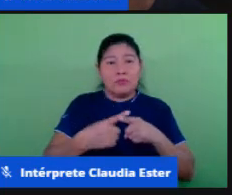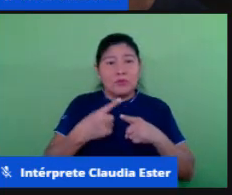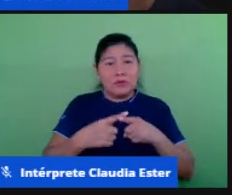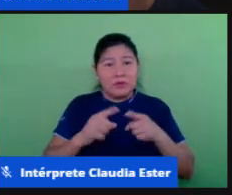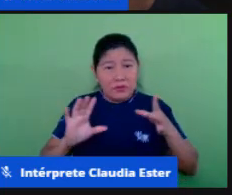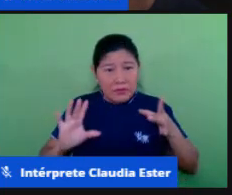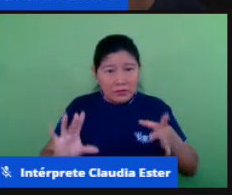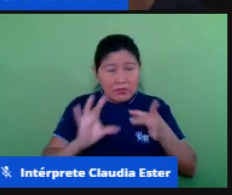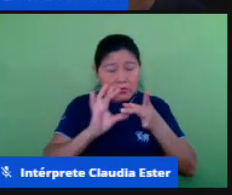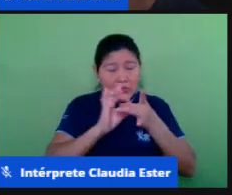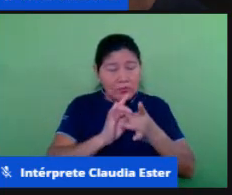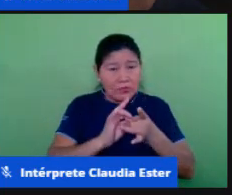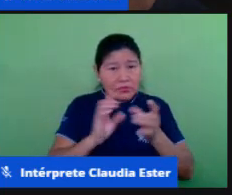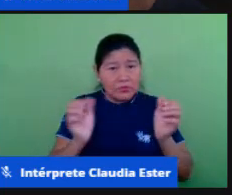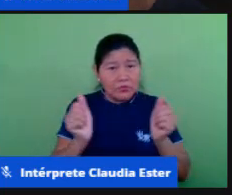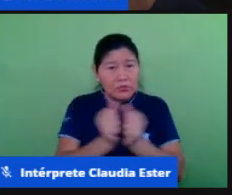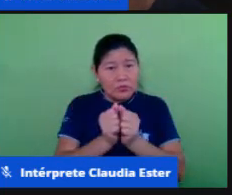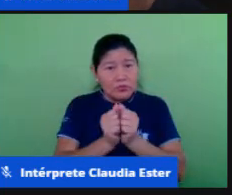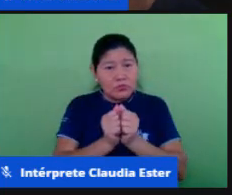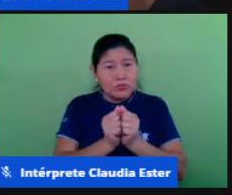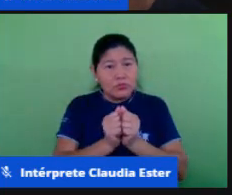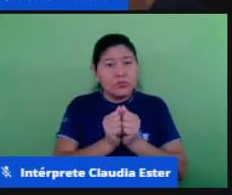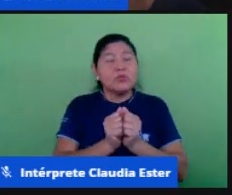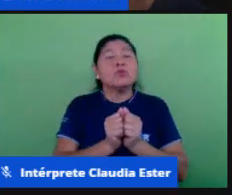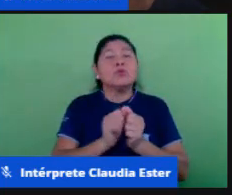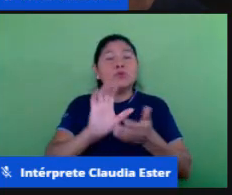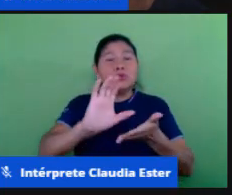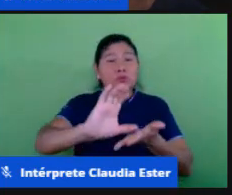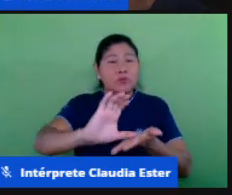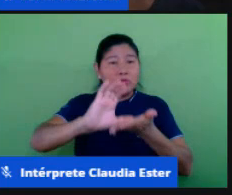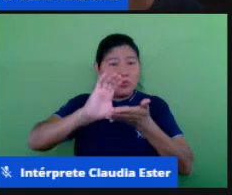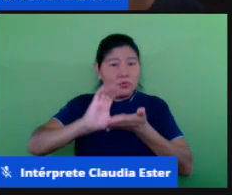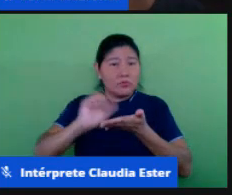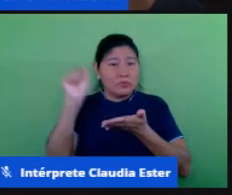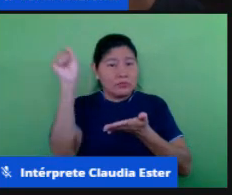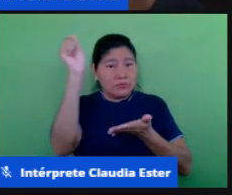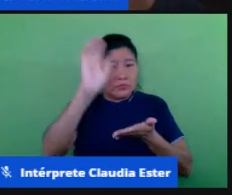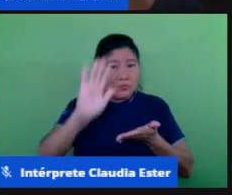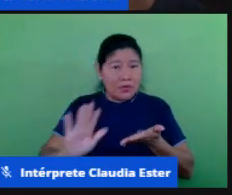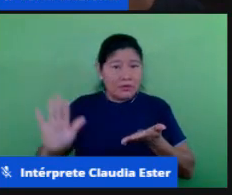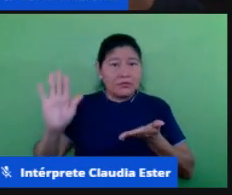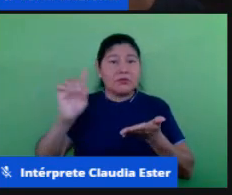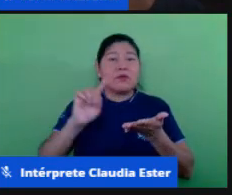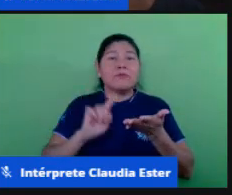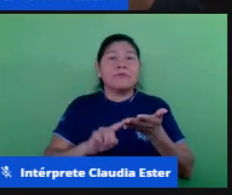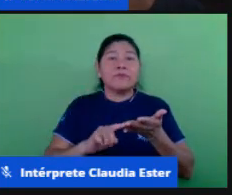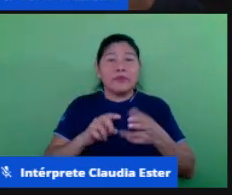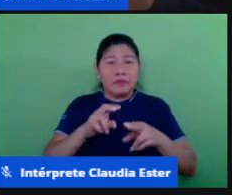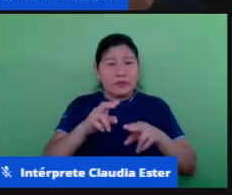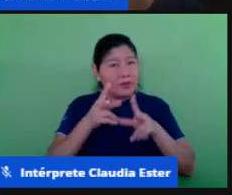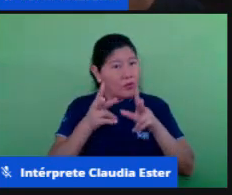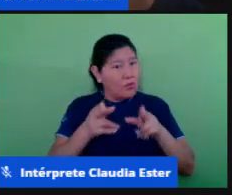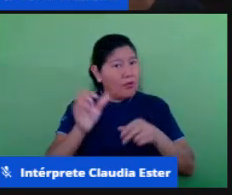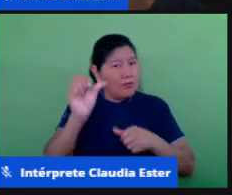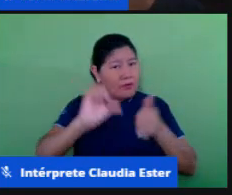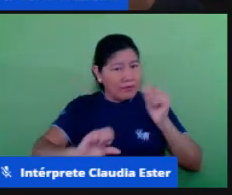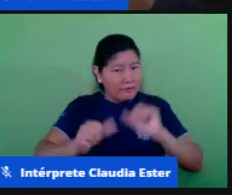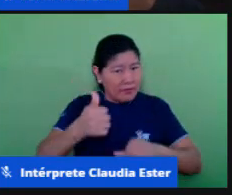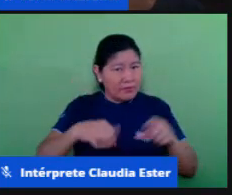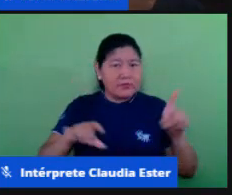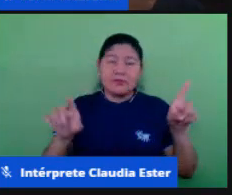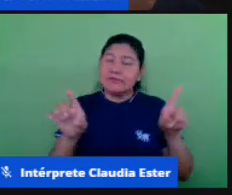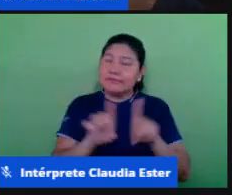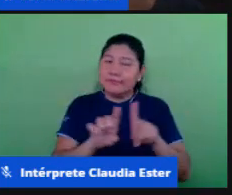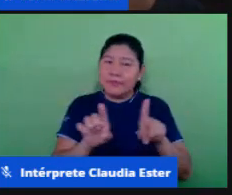conselho nacional em que traz dois anos em um então a avaliação ela também corresponde a